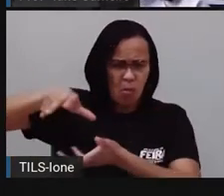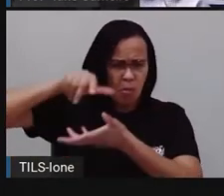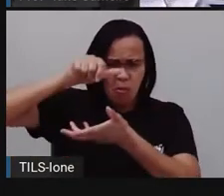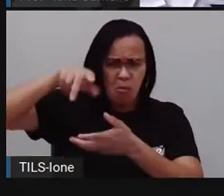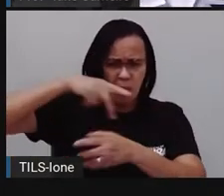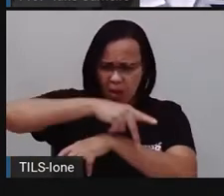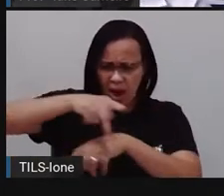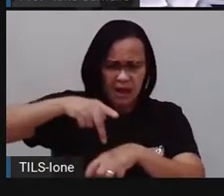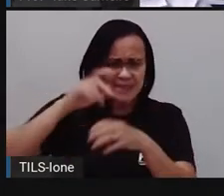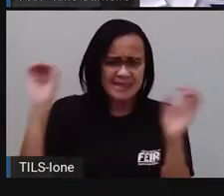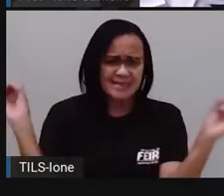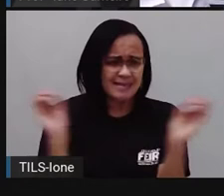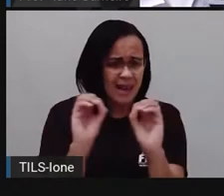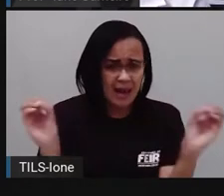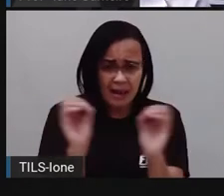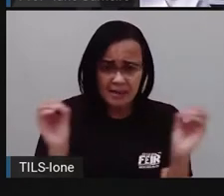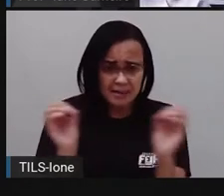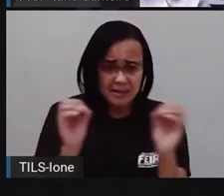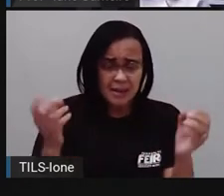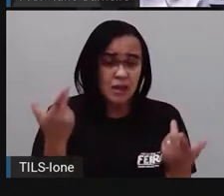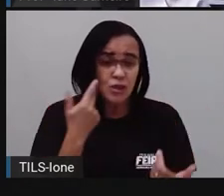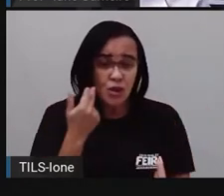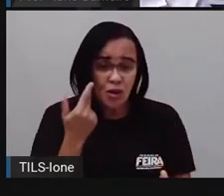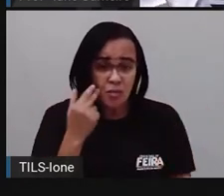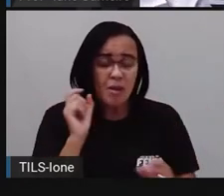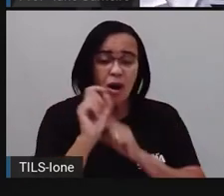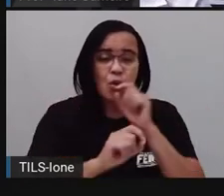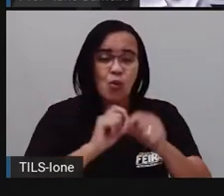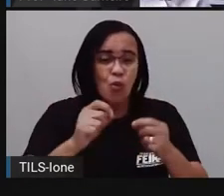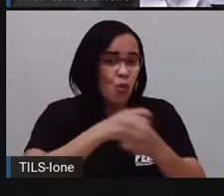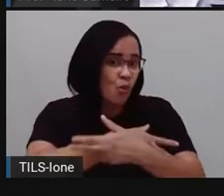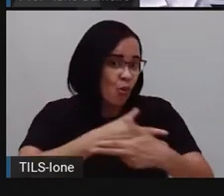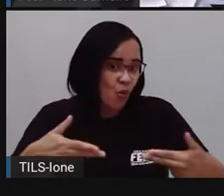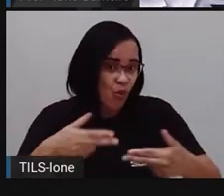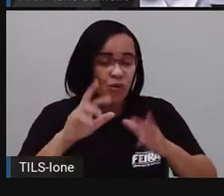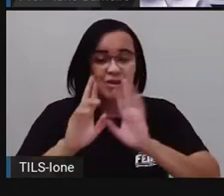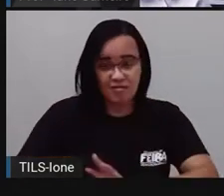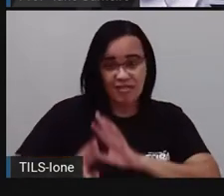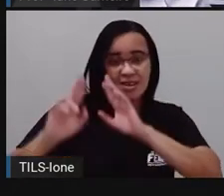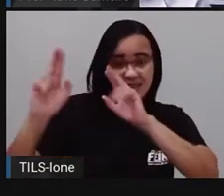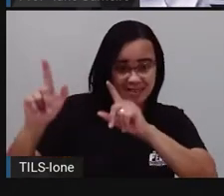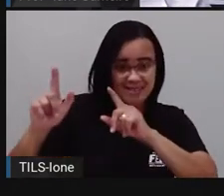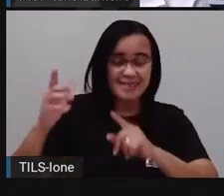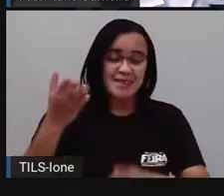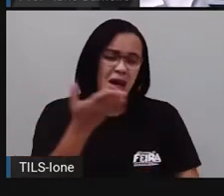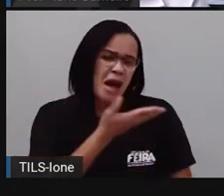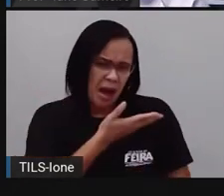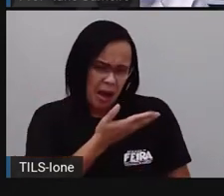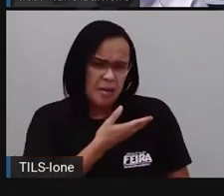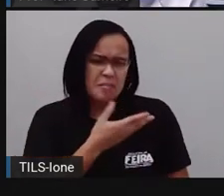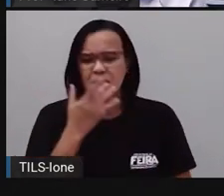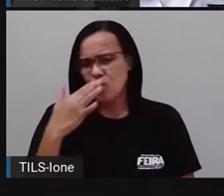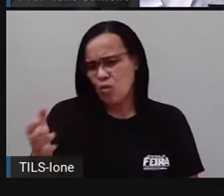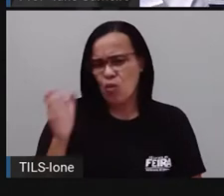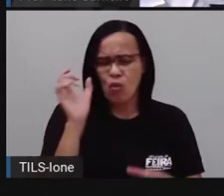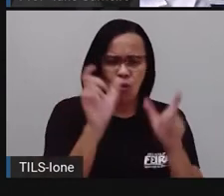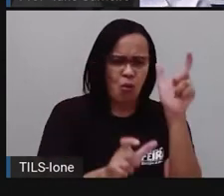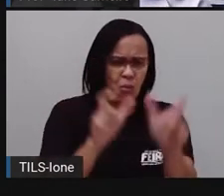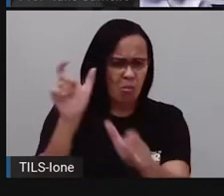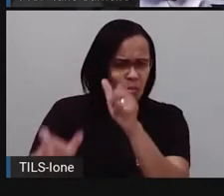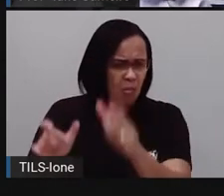normal está nas coisas diferentes. Amigo tem de toda cor, de toda raça,